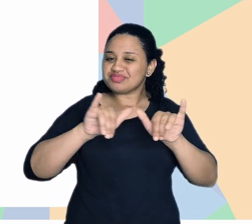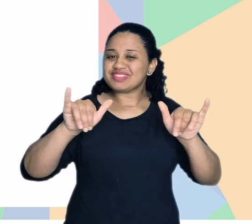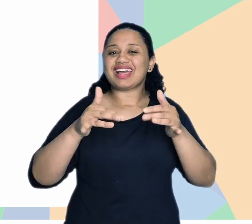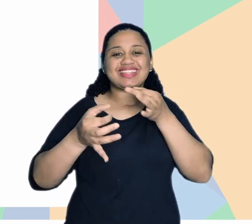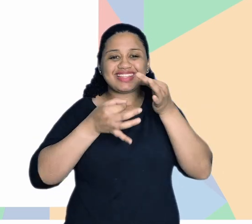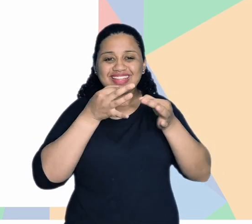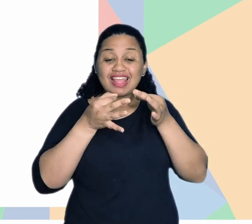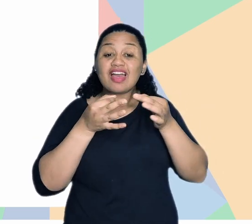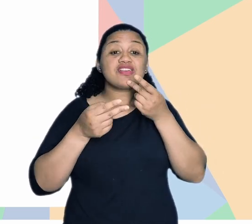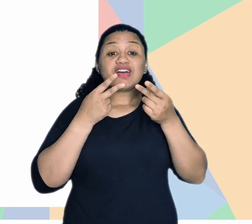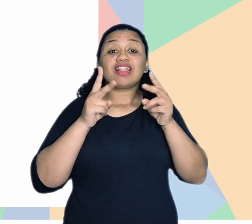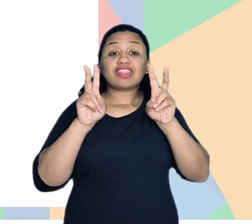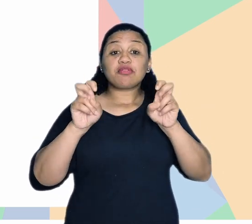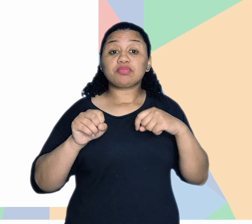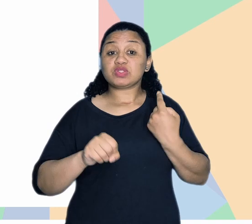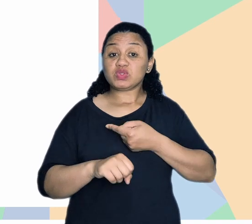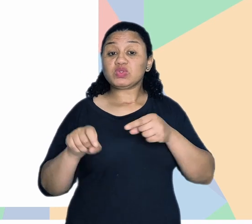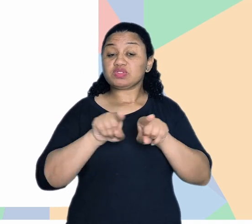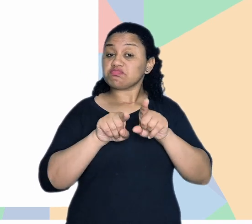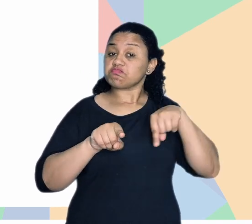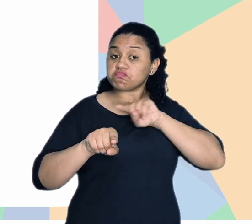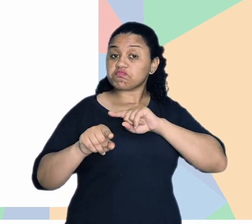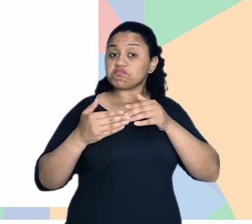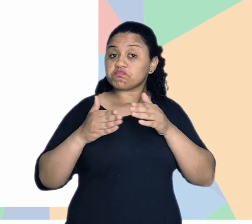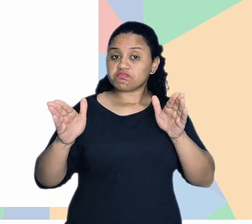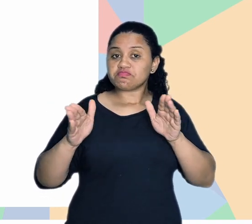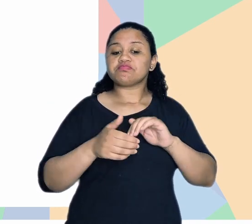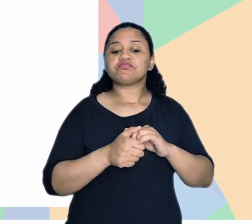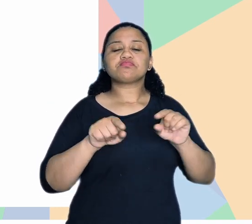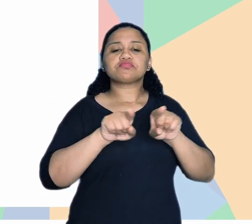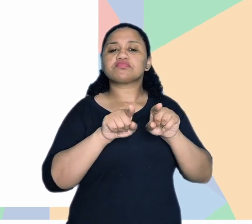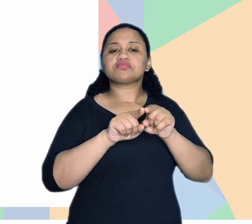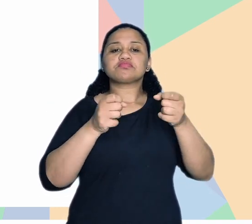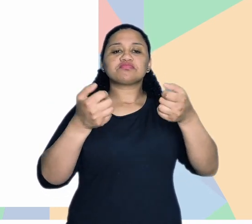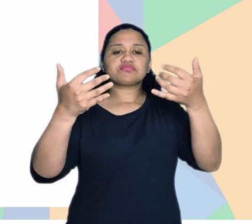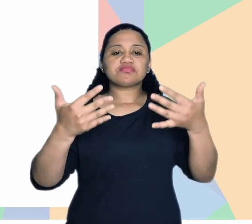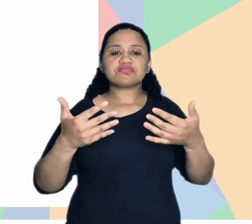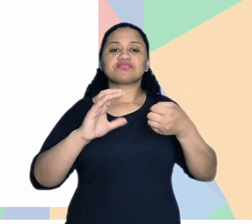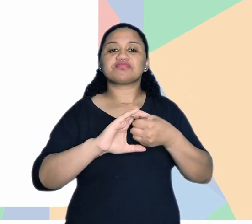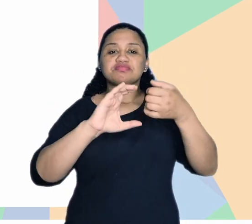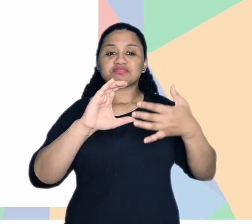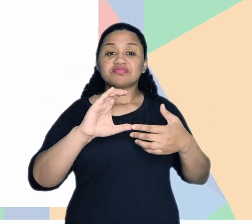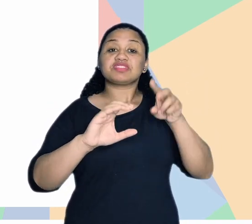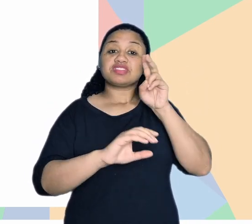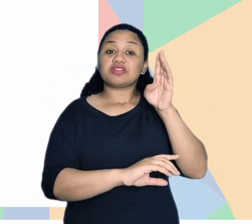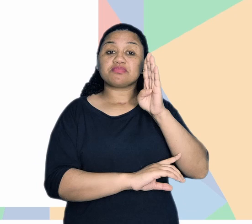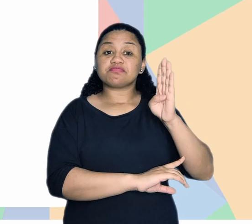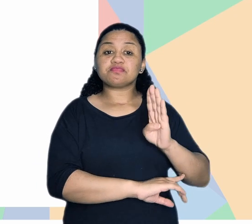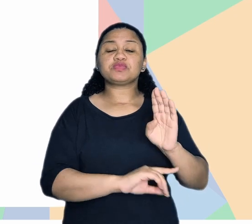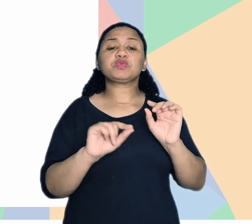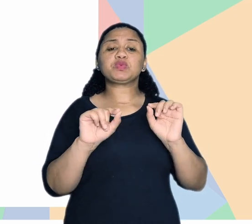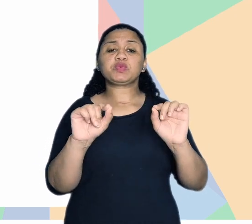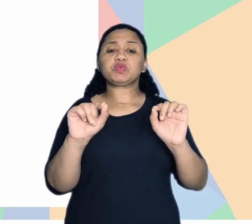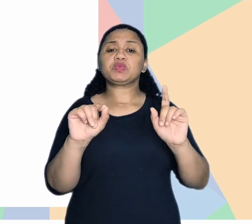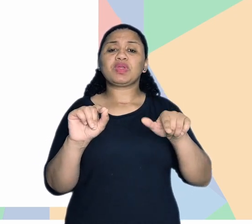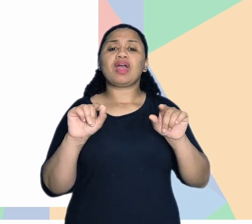curta, compartilhe, comente, sugira temas para a gente, que a gente está aqui à disposição. Falando só um pouquinho das características também, né? Lembrando que